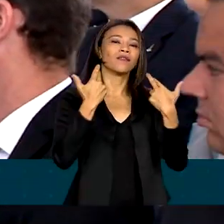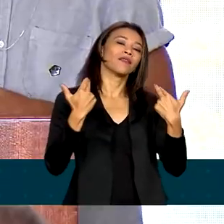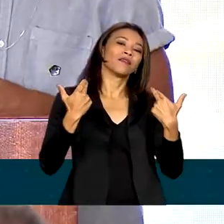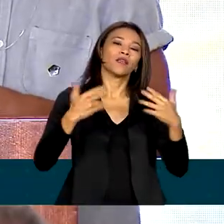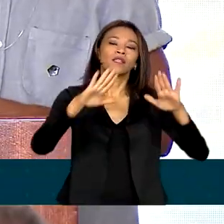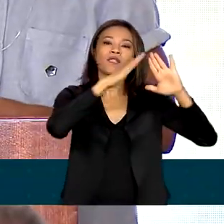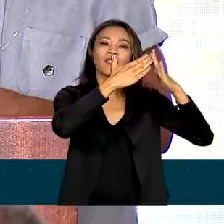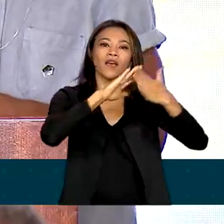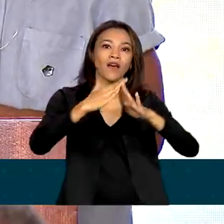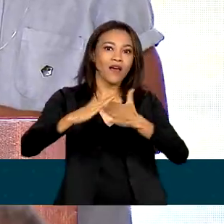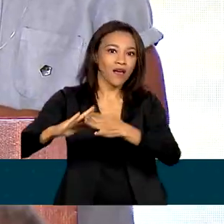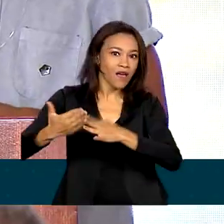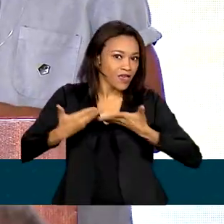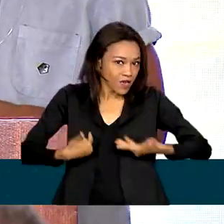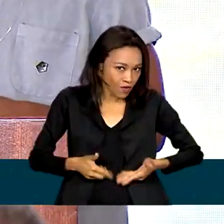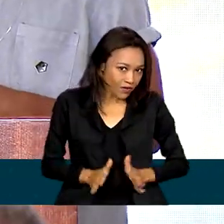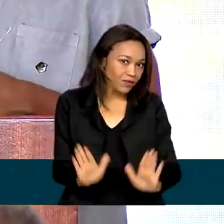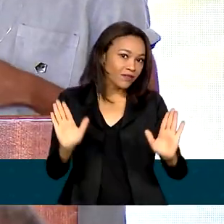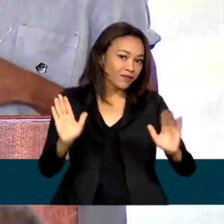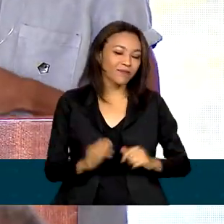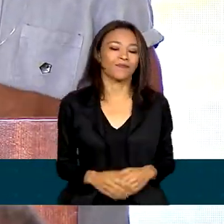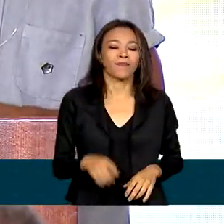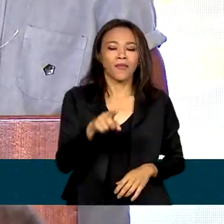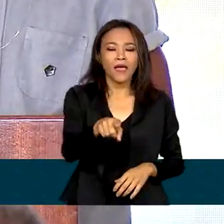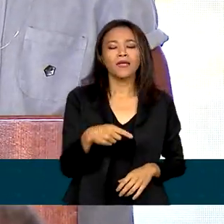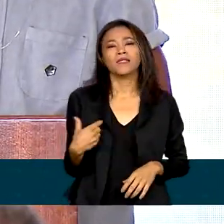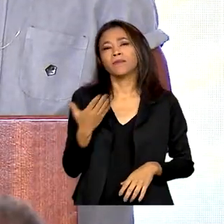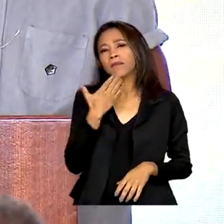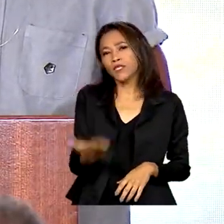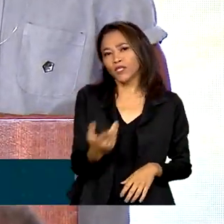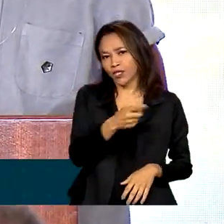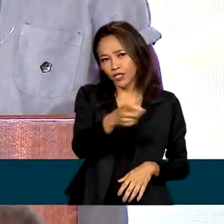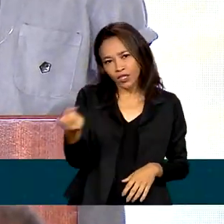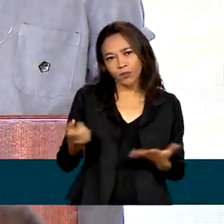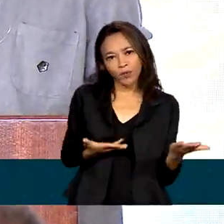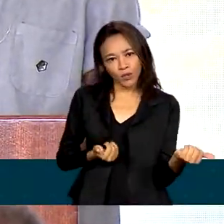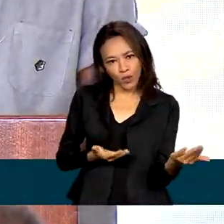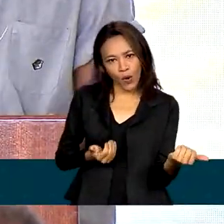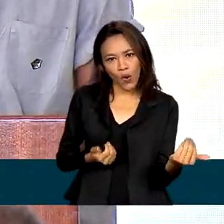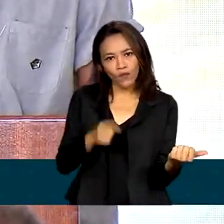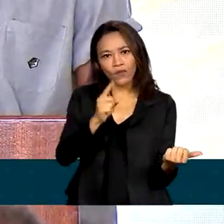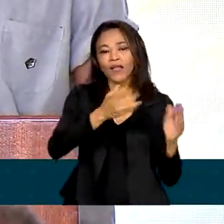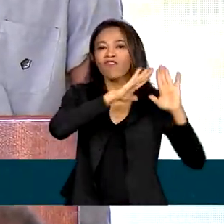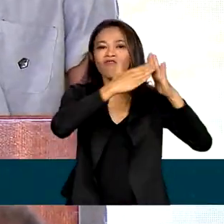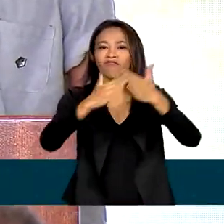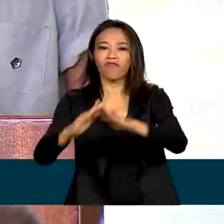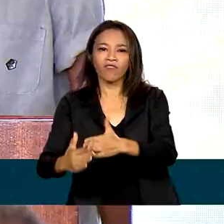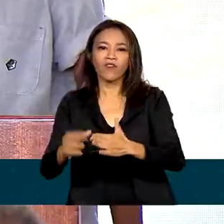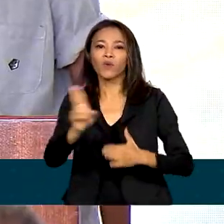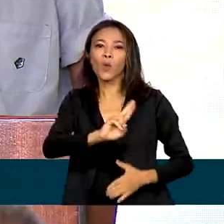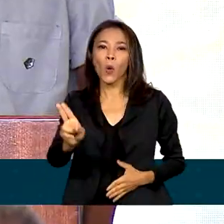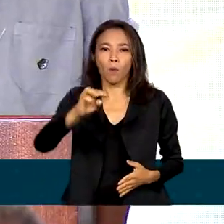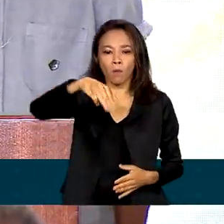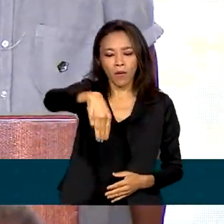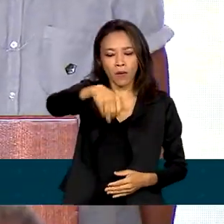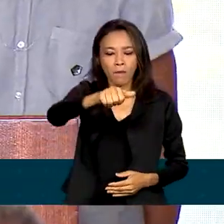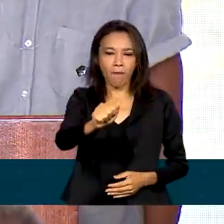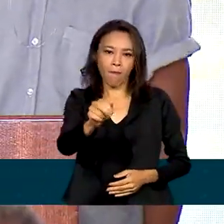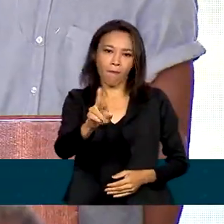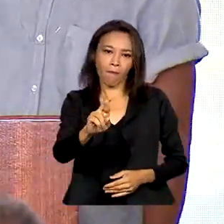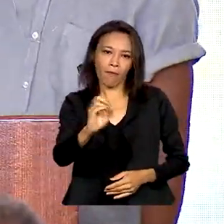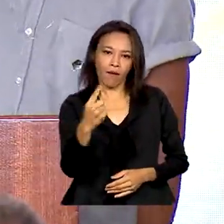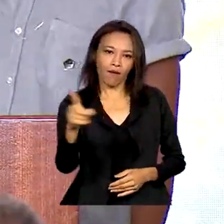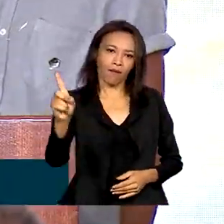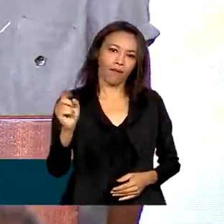Esse pedido de basta violência, feito por jovens da favela da Maré do Rio de Janeiro, deu início ao